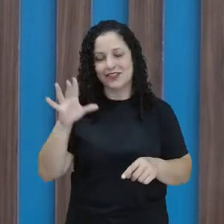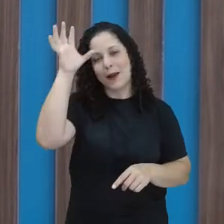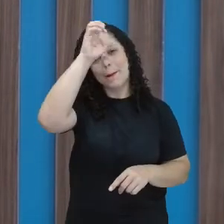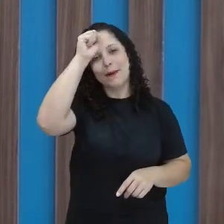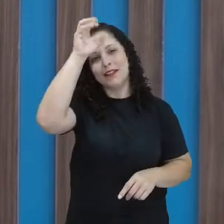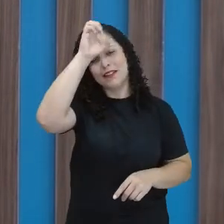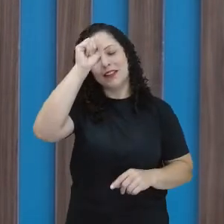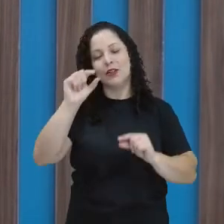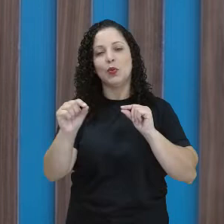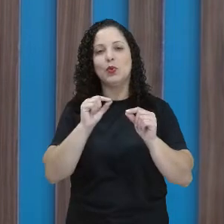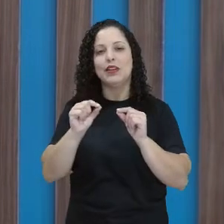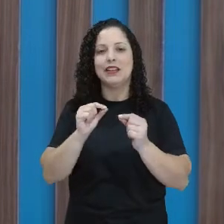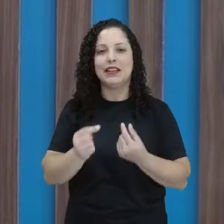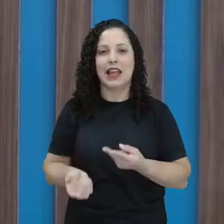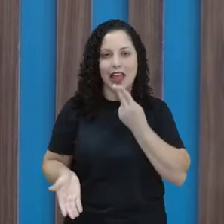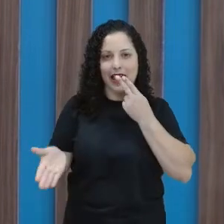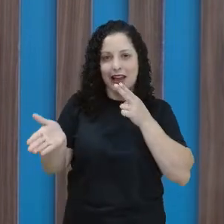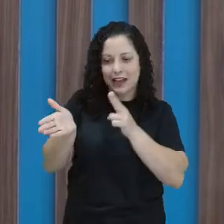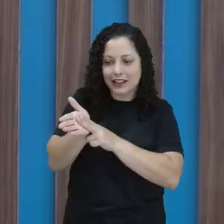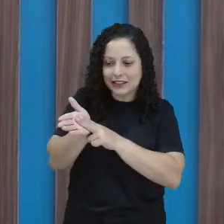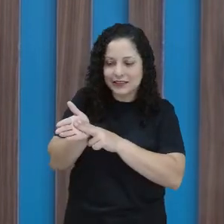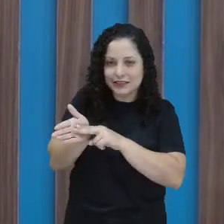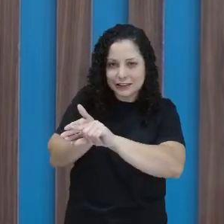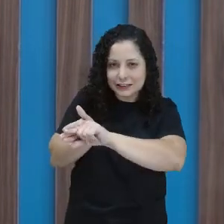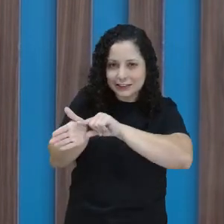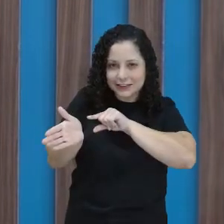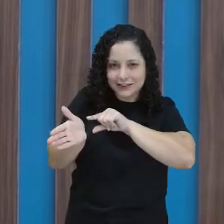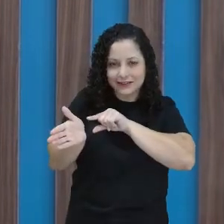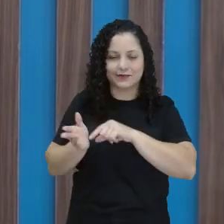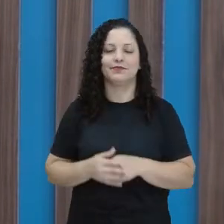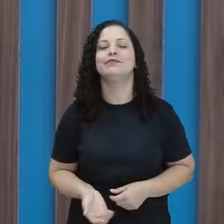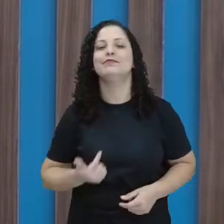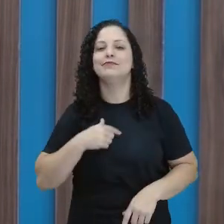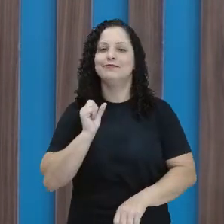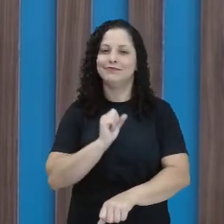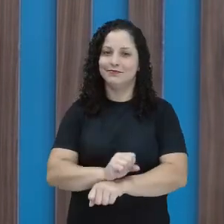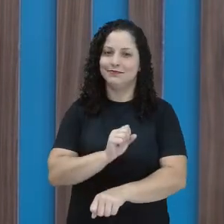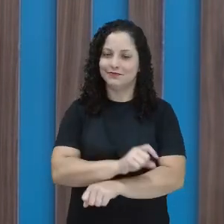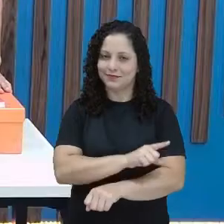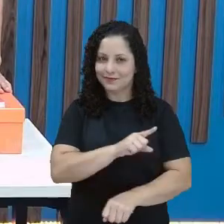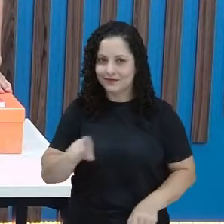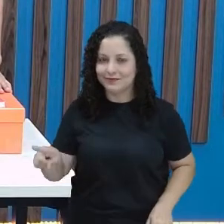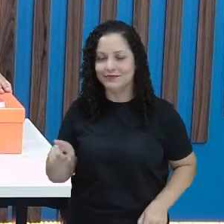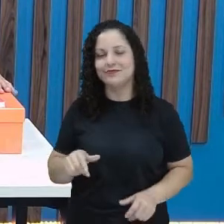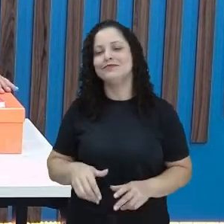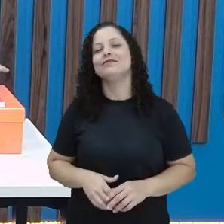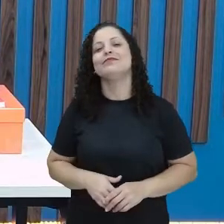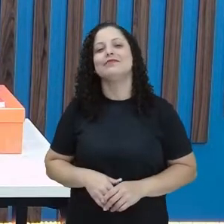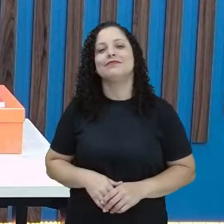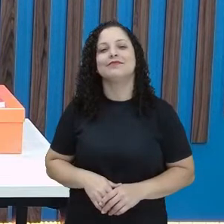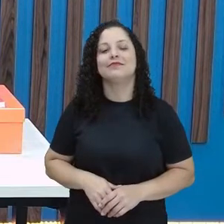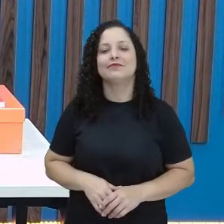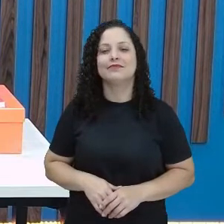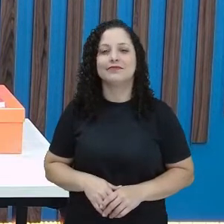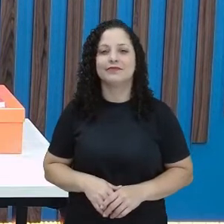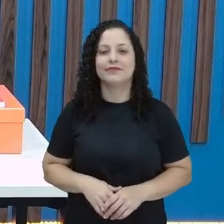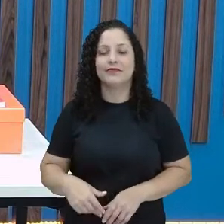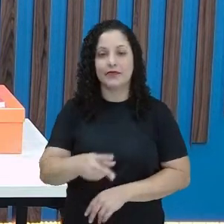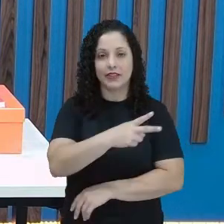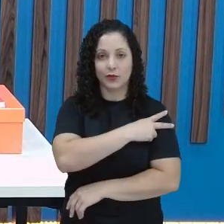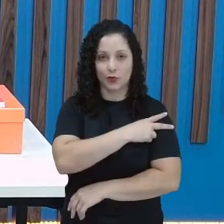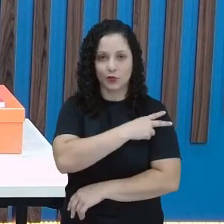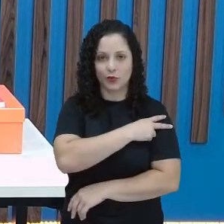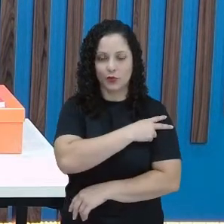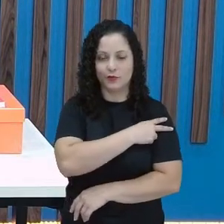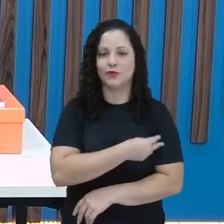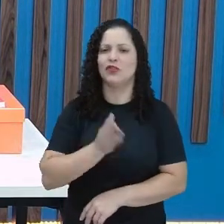o bilhete. estou aqui aguardando a participação dos nossos estudantes. Verdade! E a turminha do segundo ano